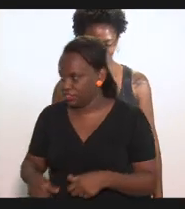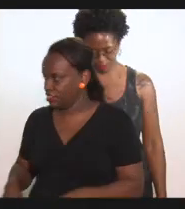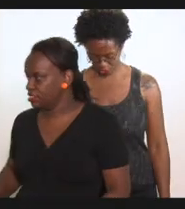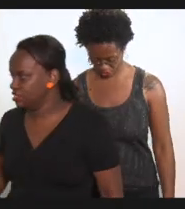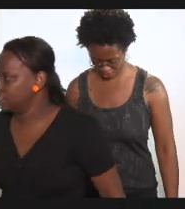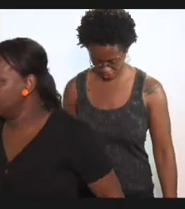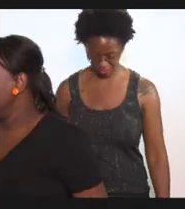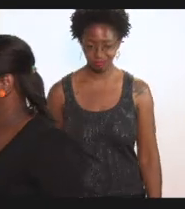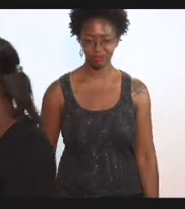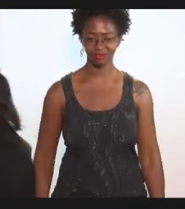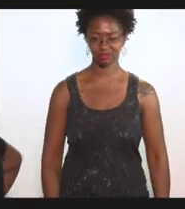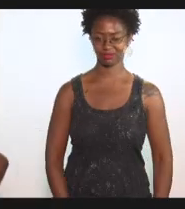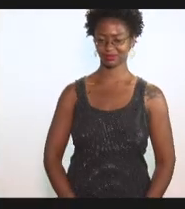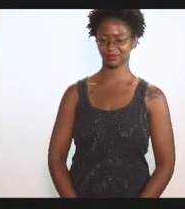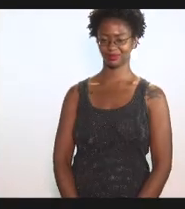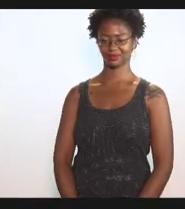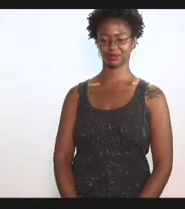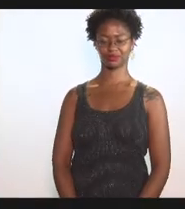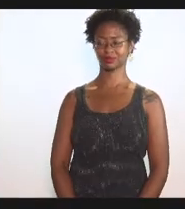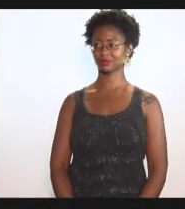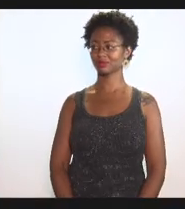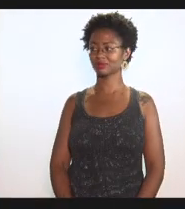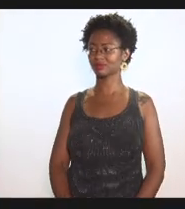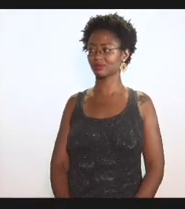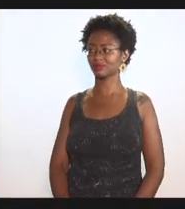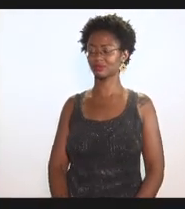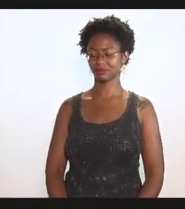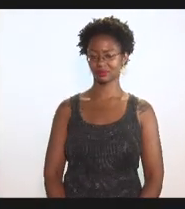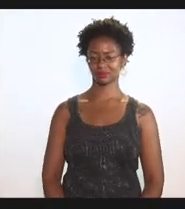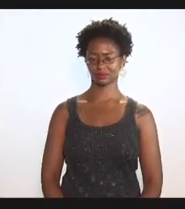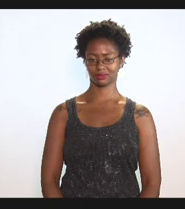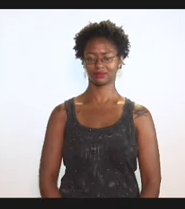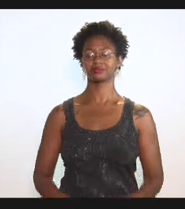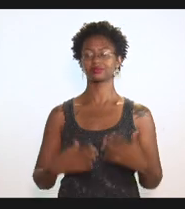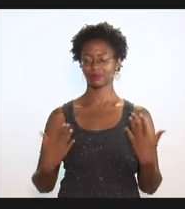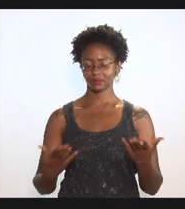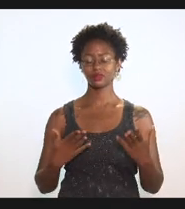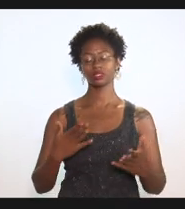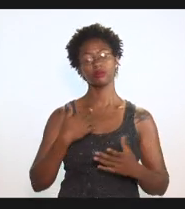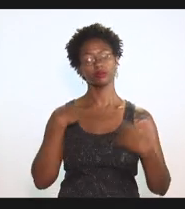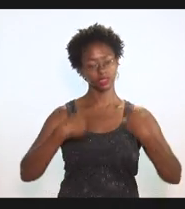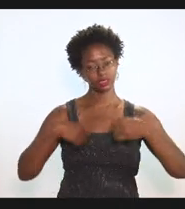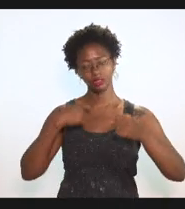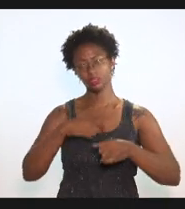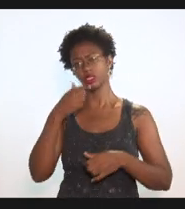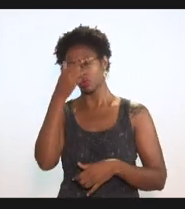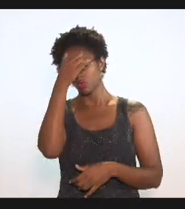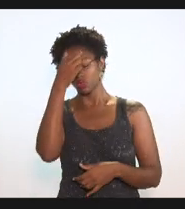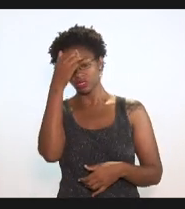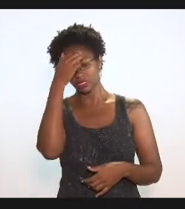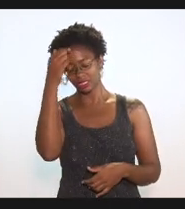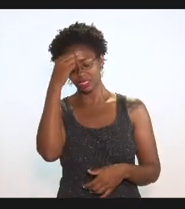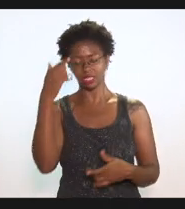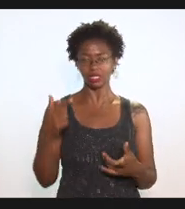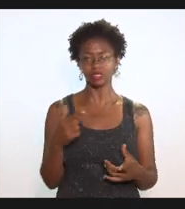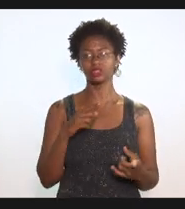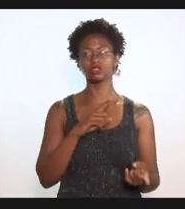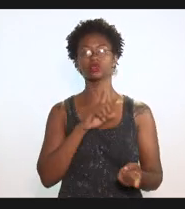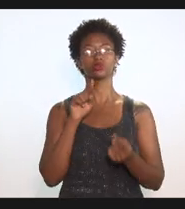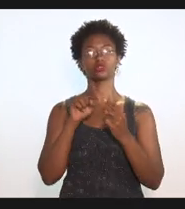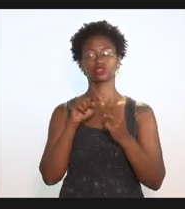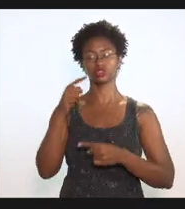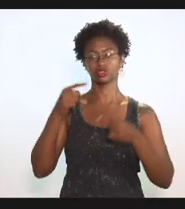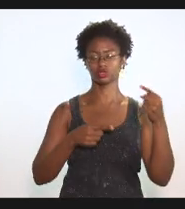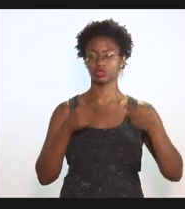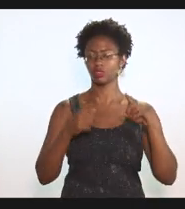casa obviamente agora o mínimo de bom senso a partir do momento que o objeto da discussão era uma lei